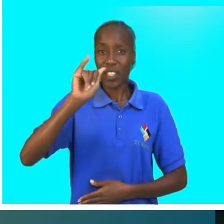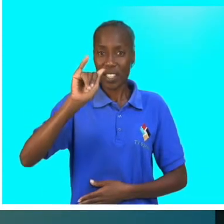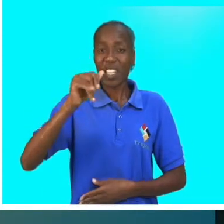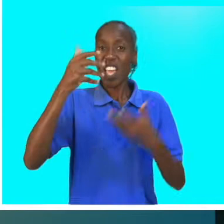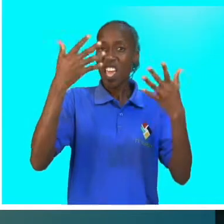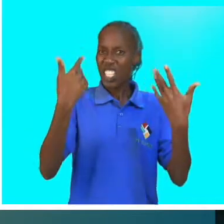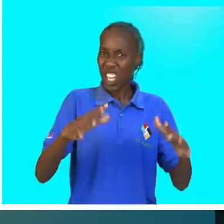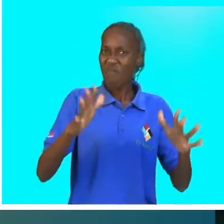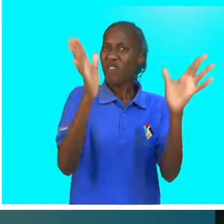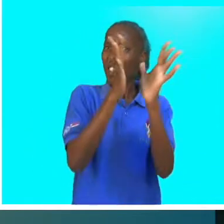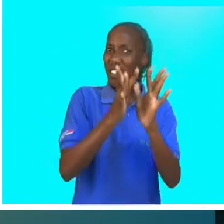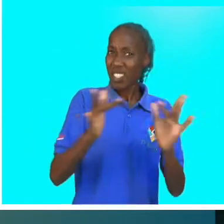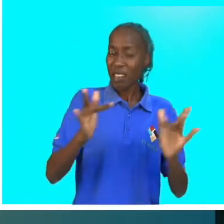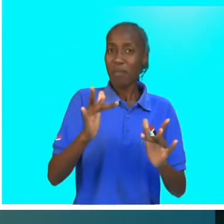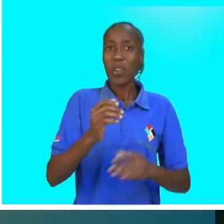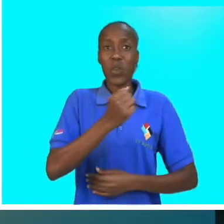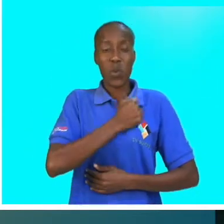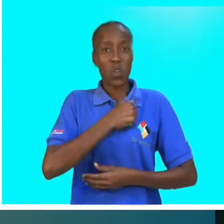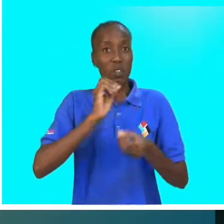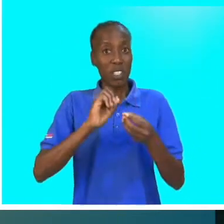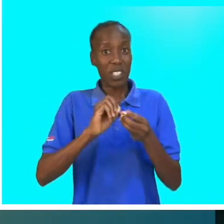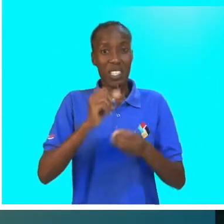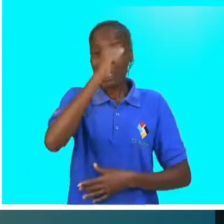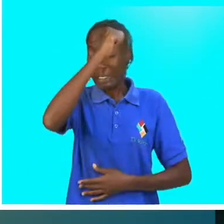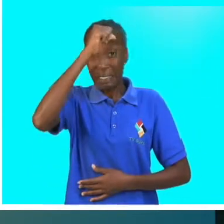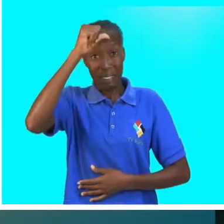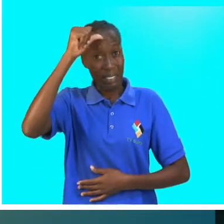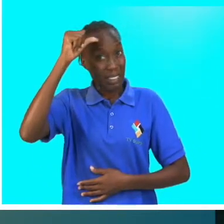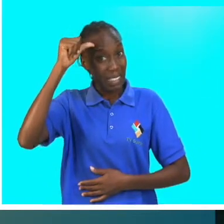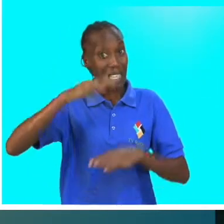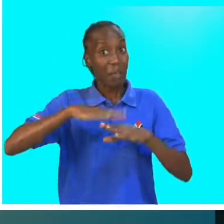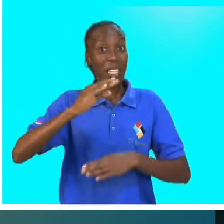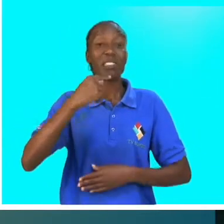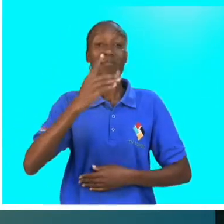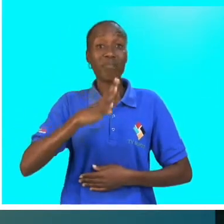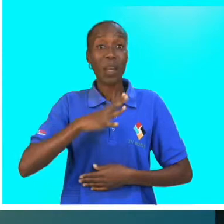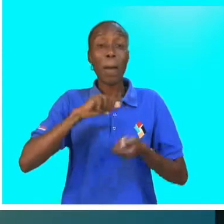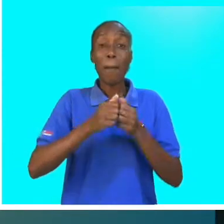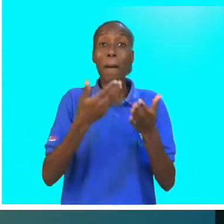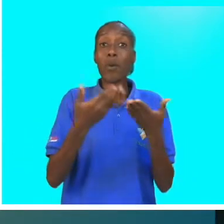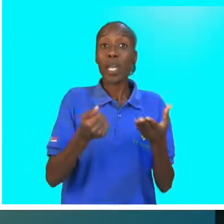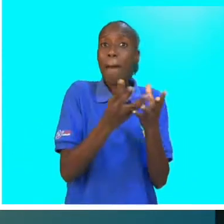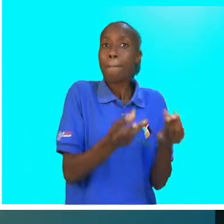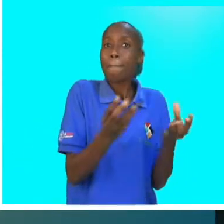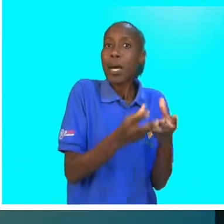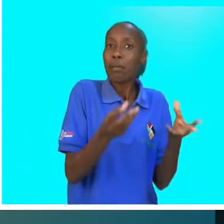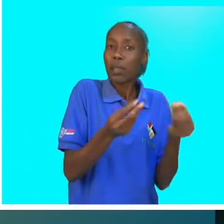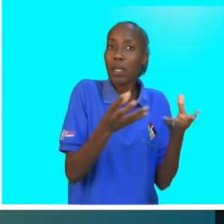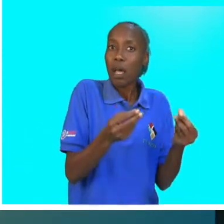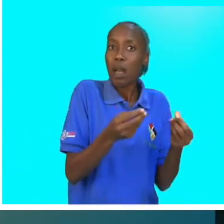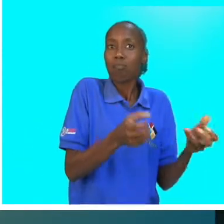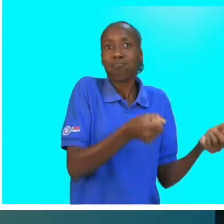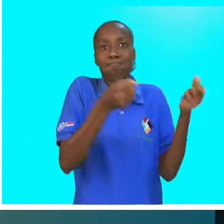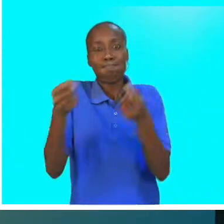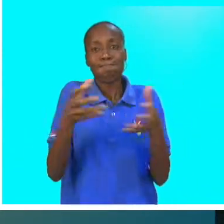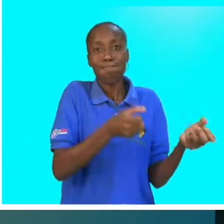fácil de fazer. Algumas das dificuldades que enfrento como artista com deficiência é o transporte das minhas obras para as